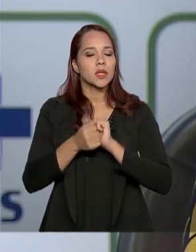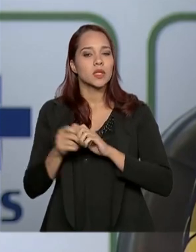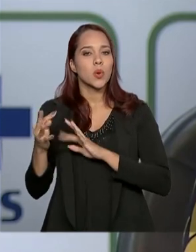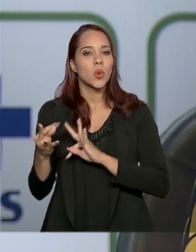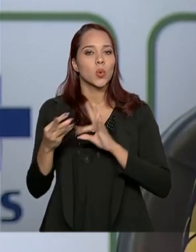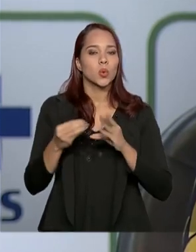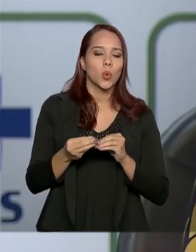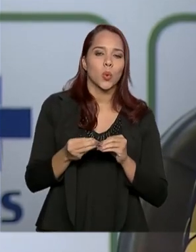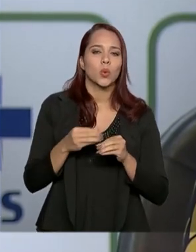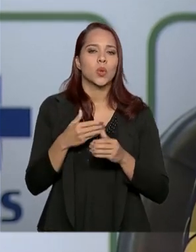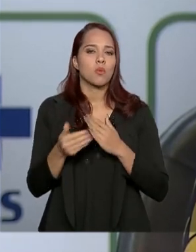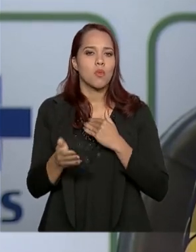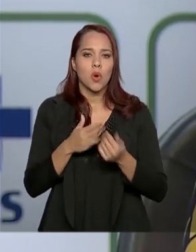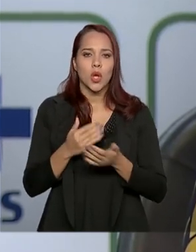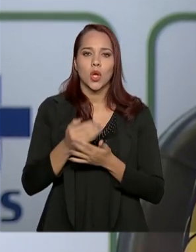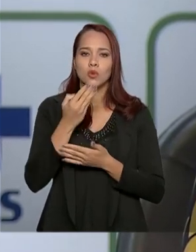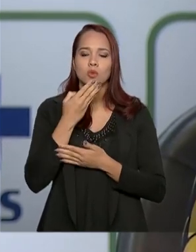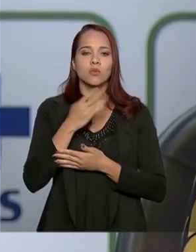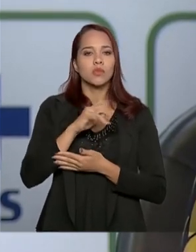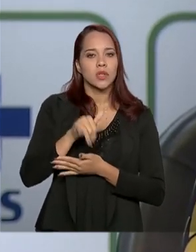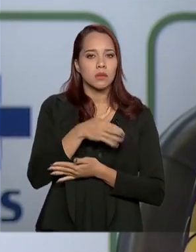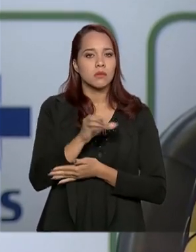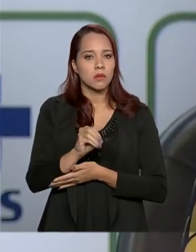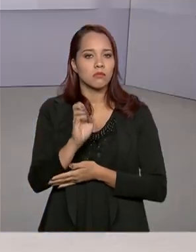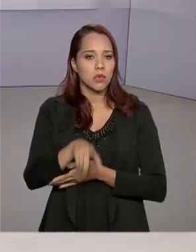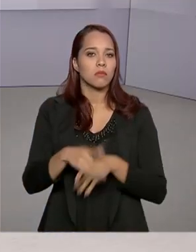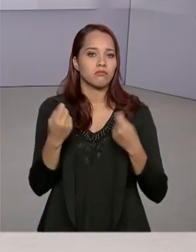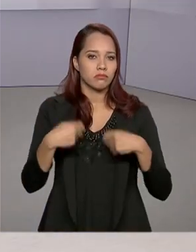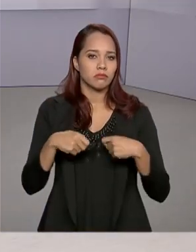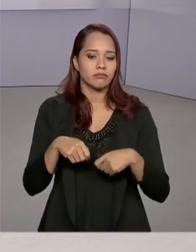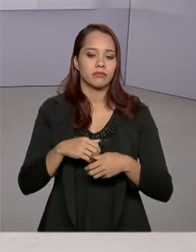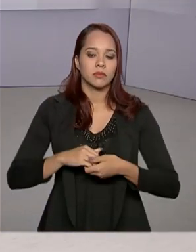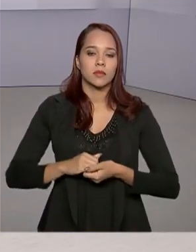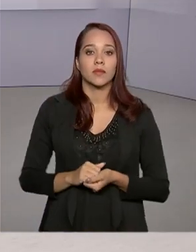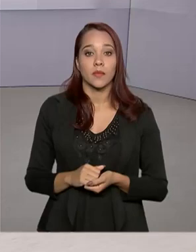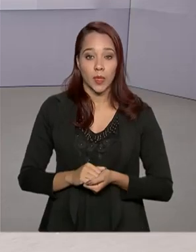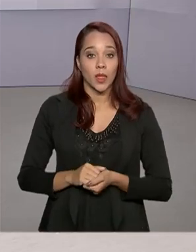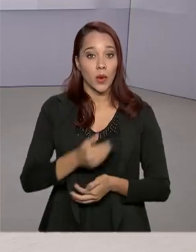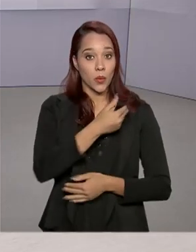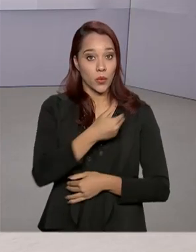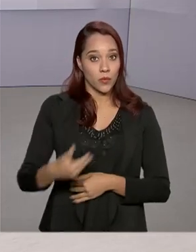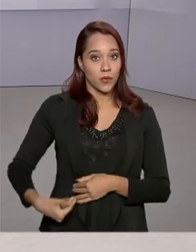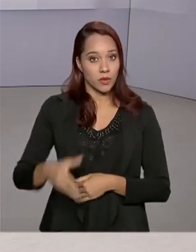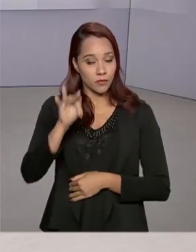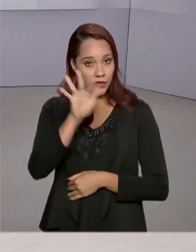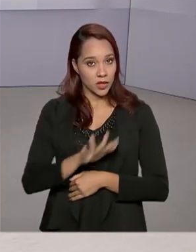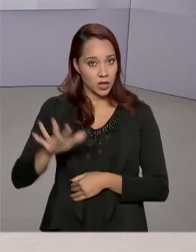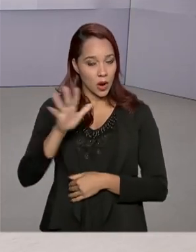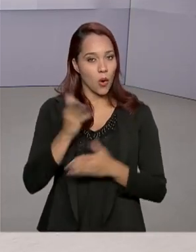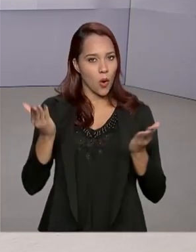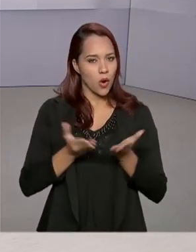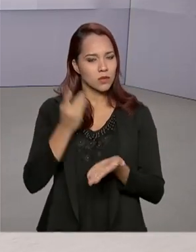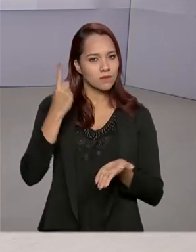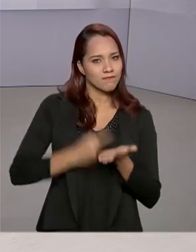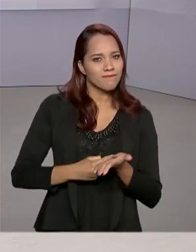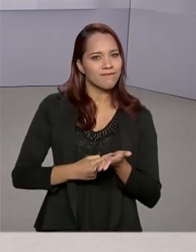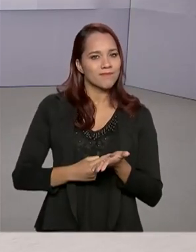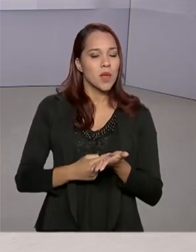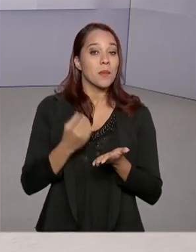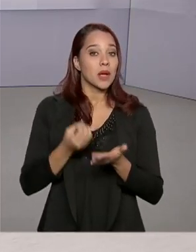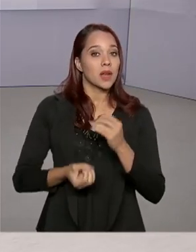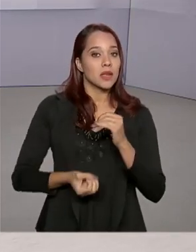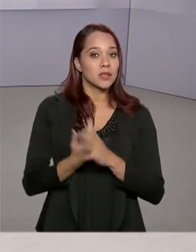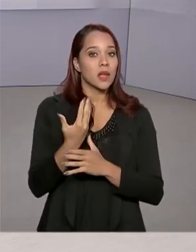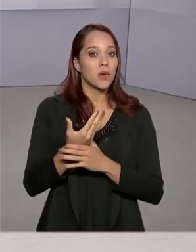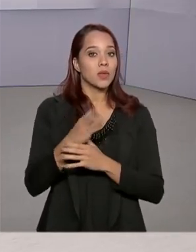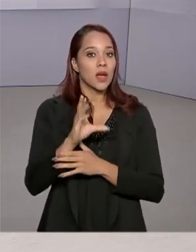ação que seja necessária. O governo federal firmou hoje uma parceria para a criação